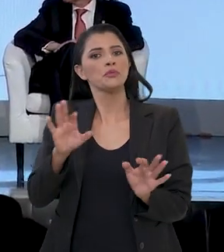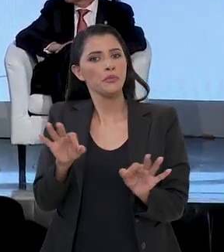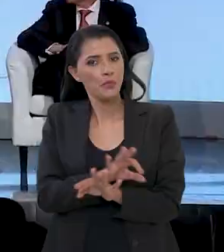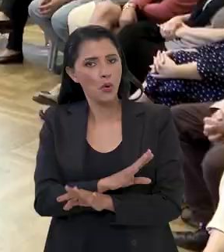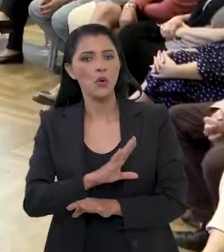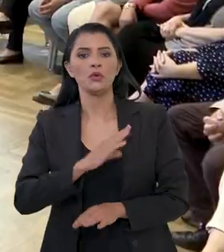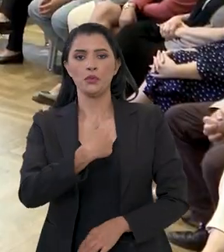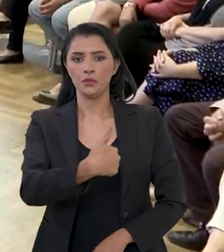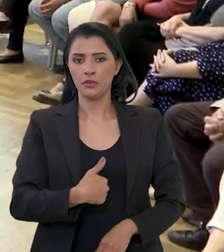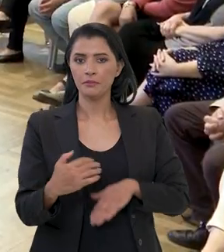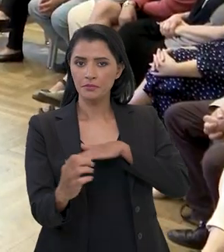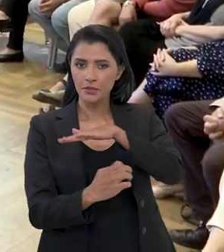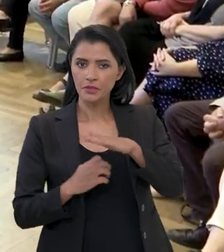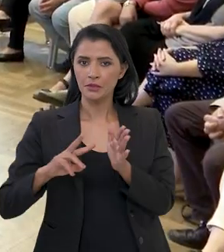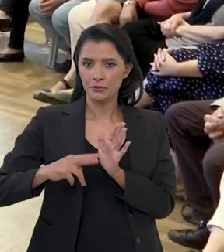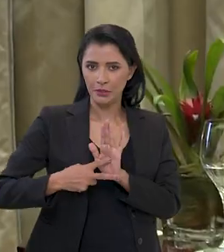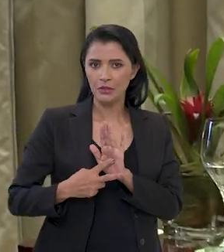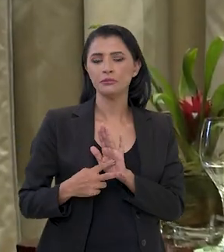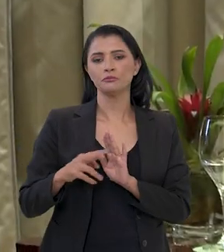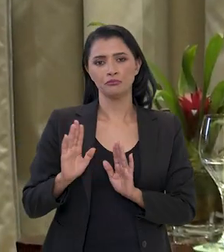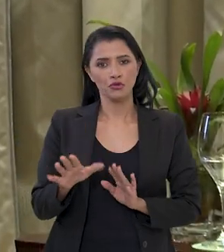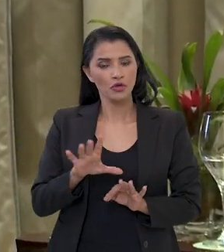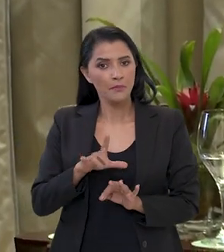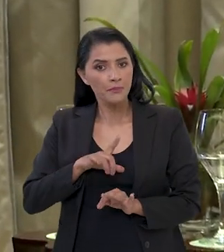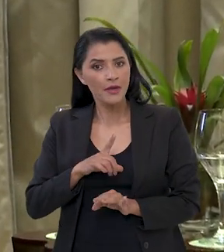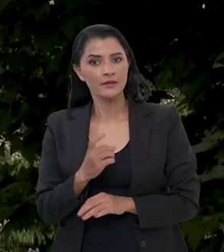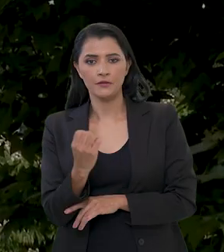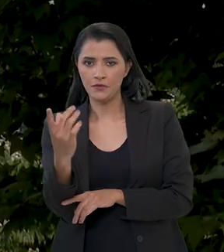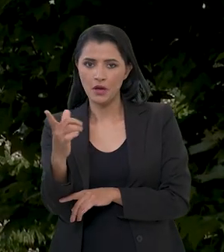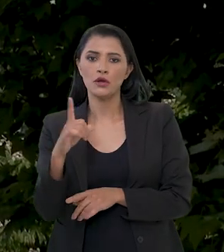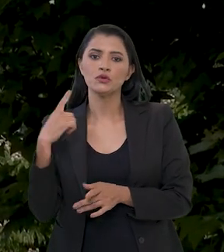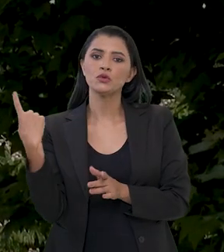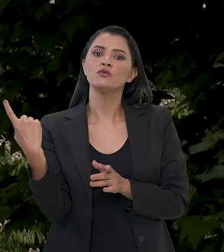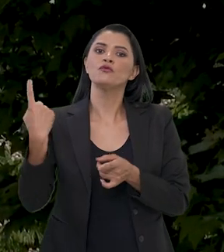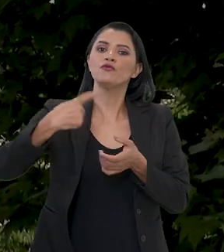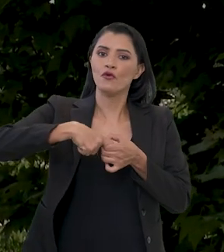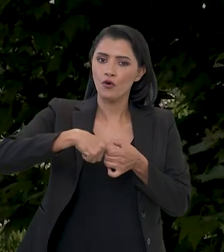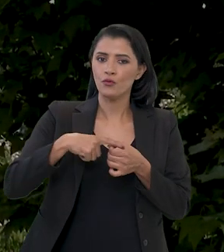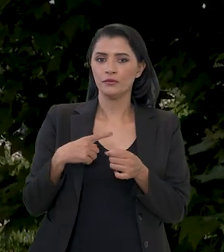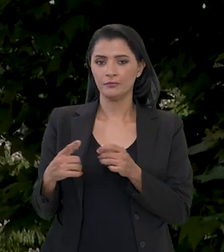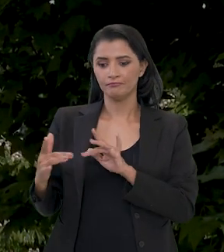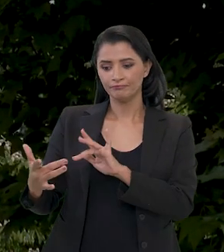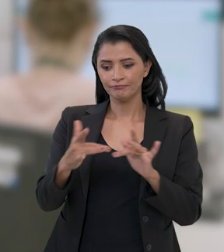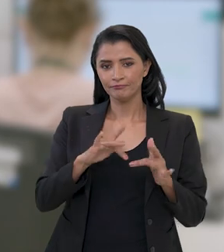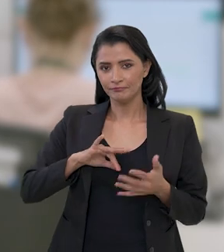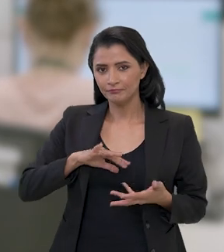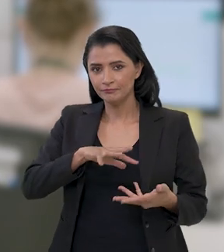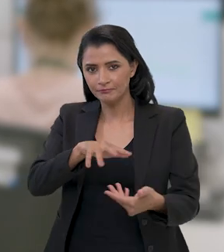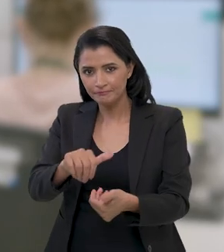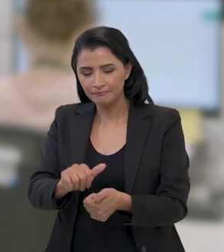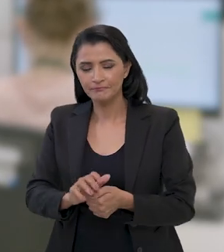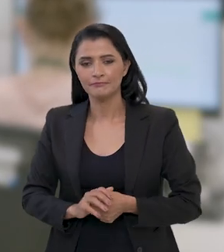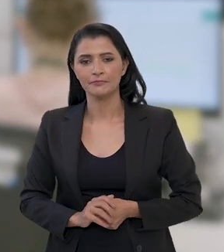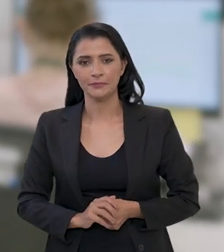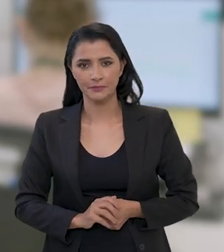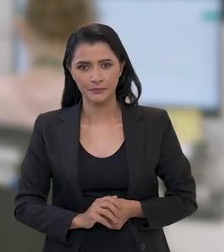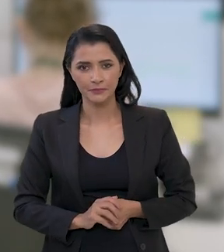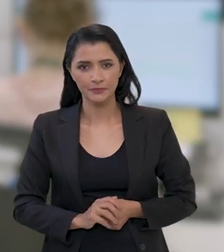confirmadas com autoridades, empresários e sindicalistas. As viagens marcam a retomada das relações